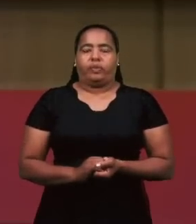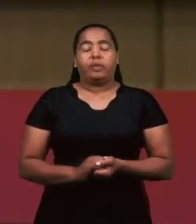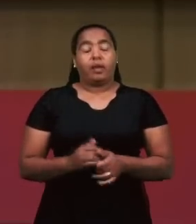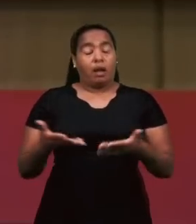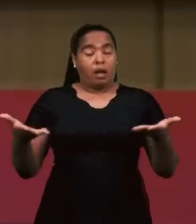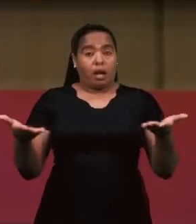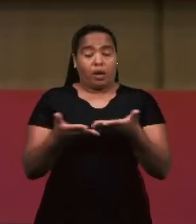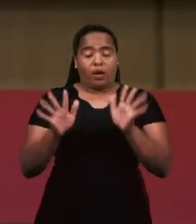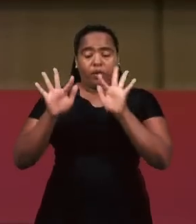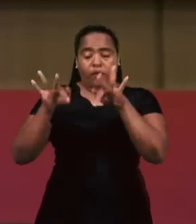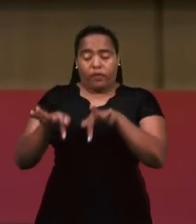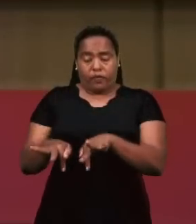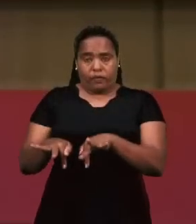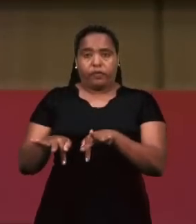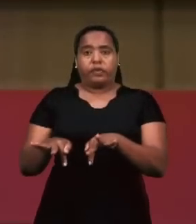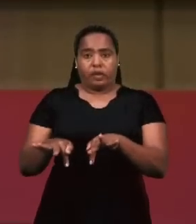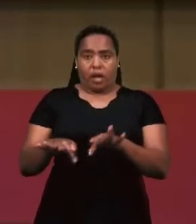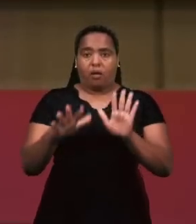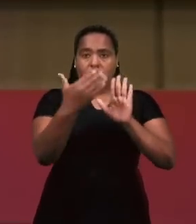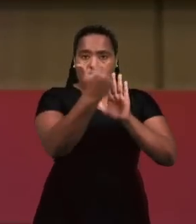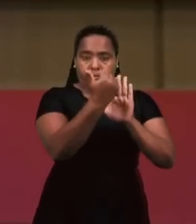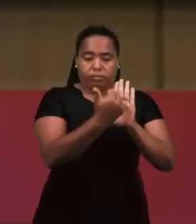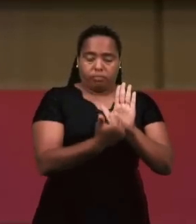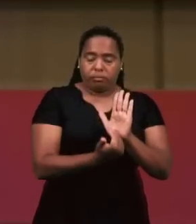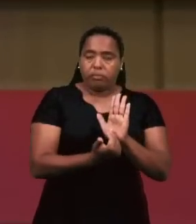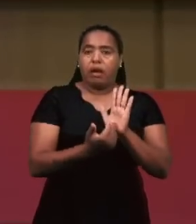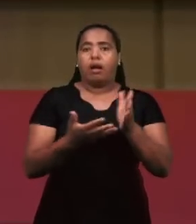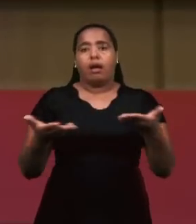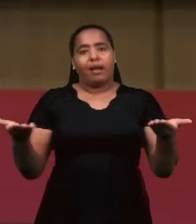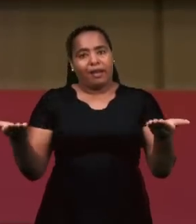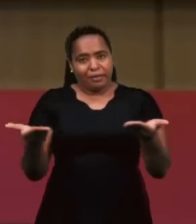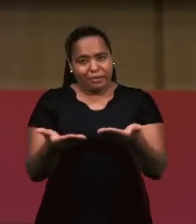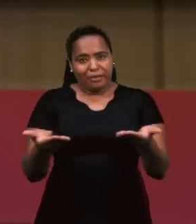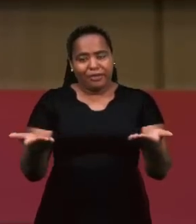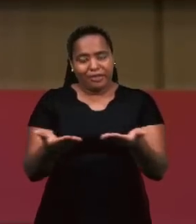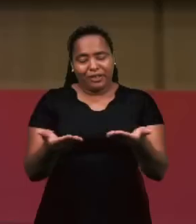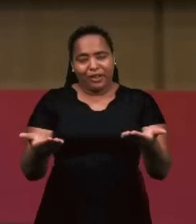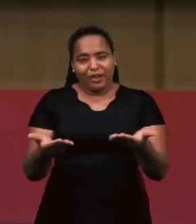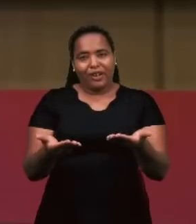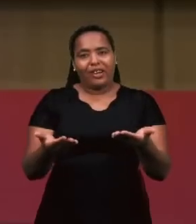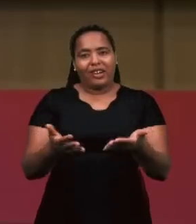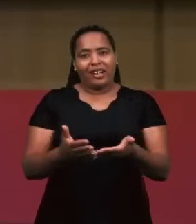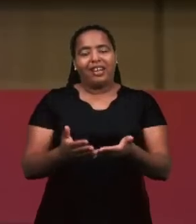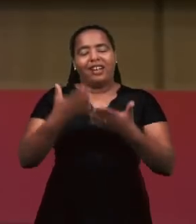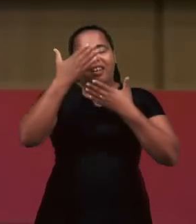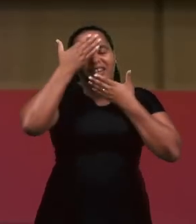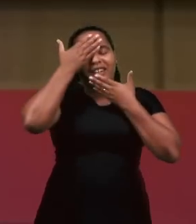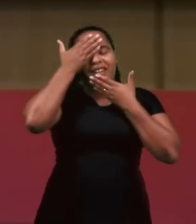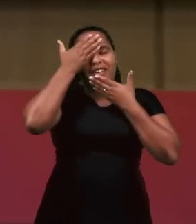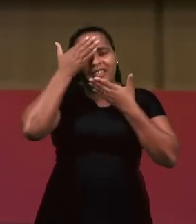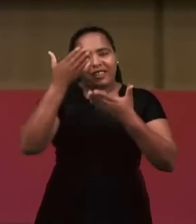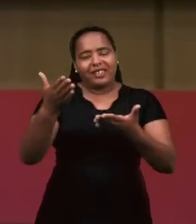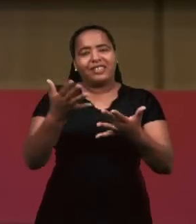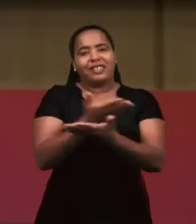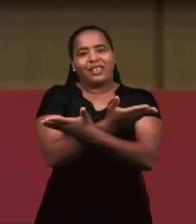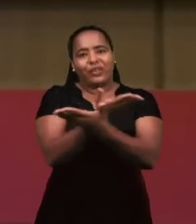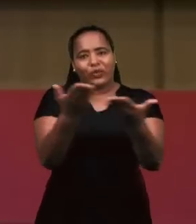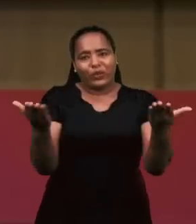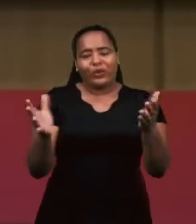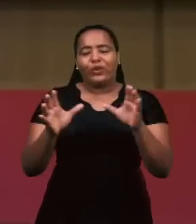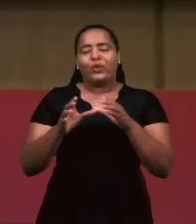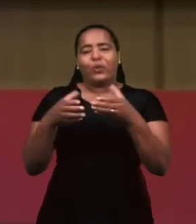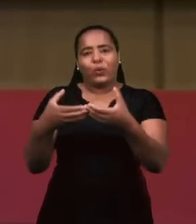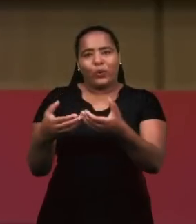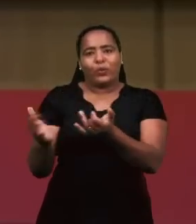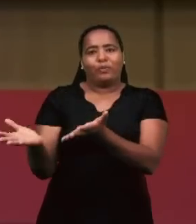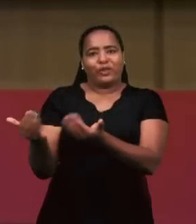ao final da nossa programação, nós queremos deixar aqui a nossa palavra de agradecimento a todos os nossos jovens que têm